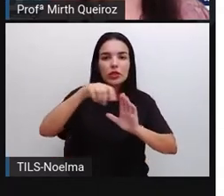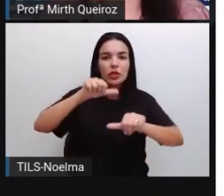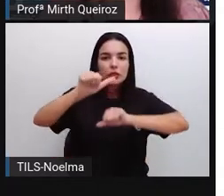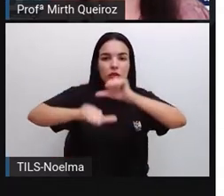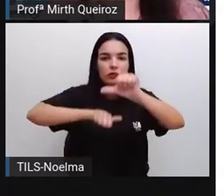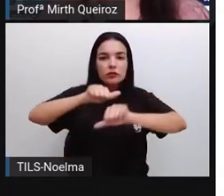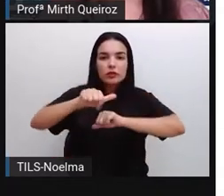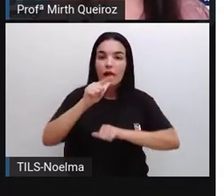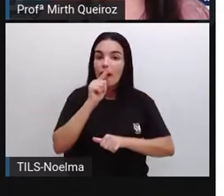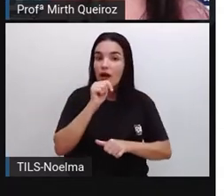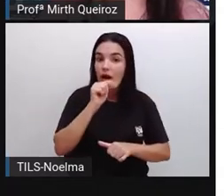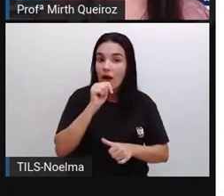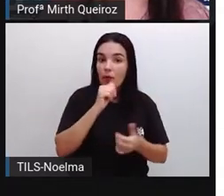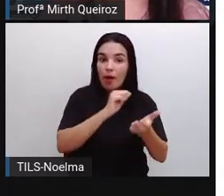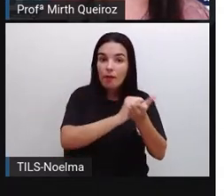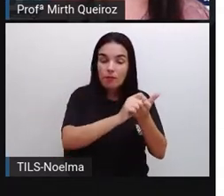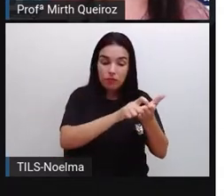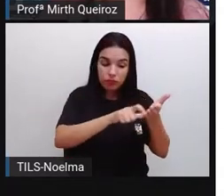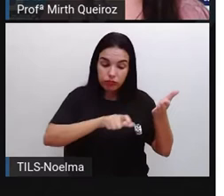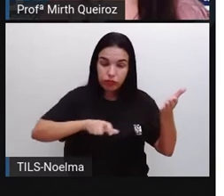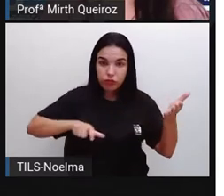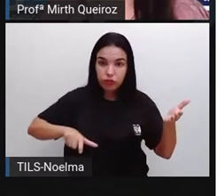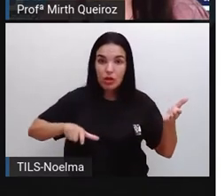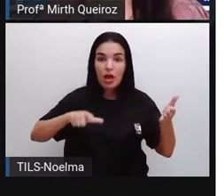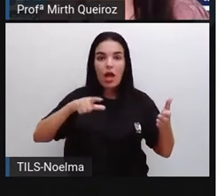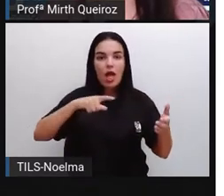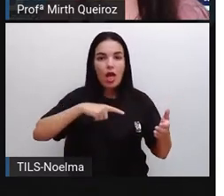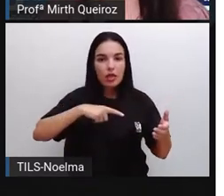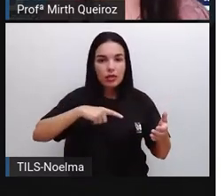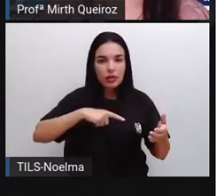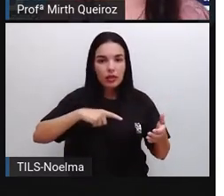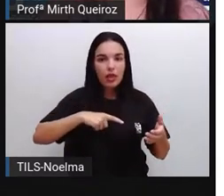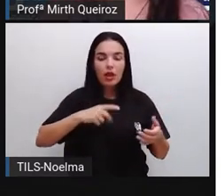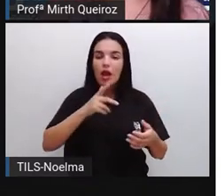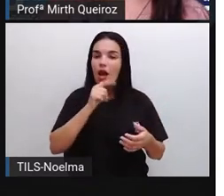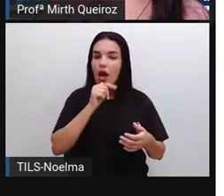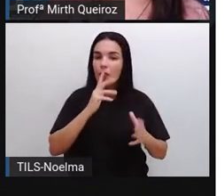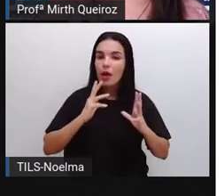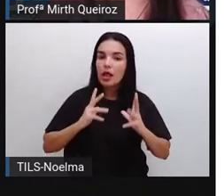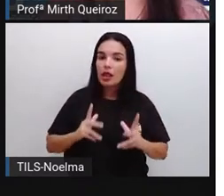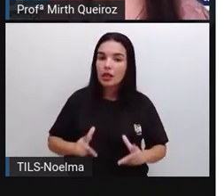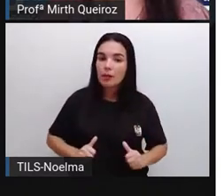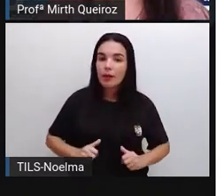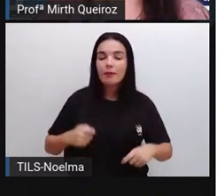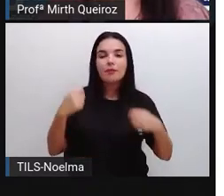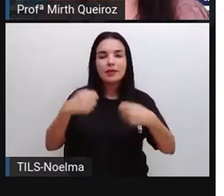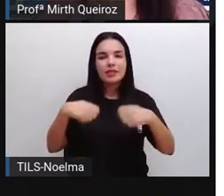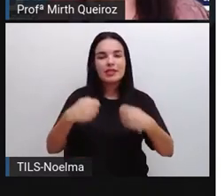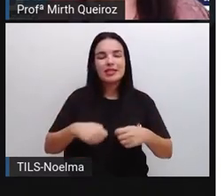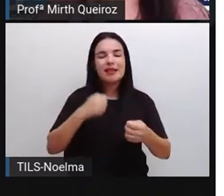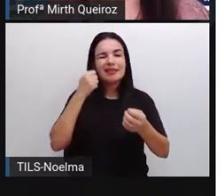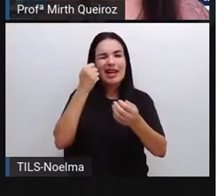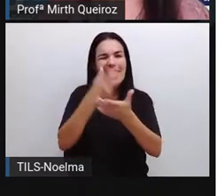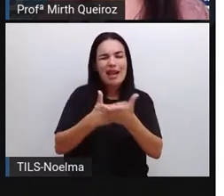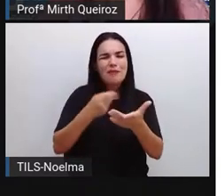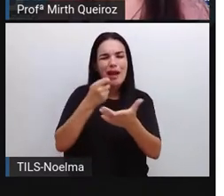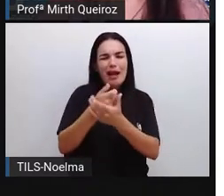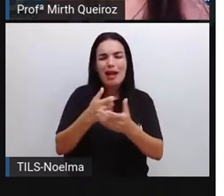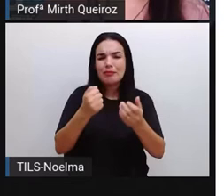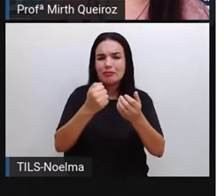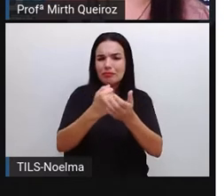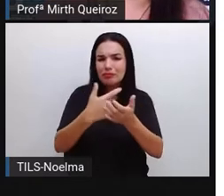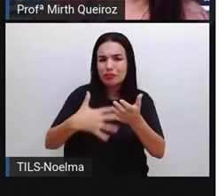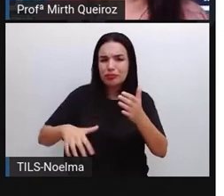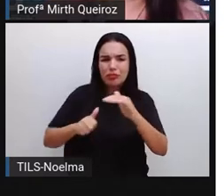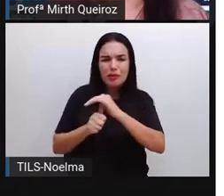básico. Como eu disse para vocês, para que a gente tenha uma água potável, gera-se muitos custos. E